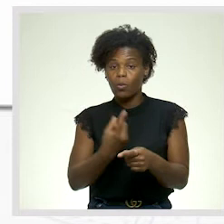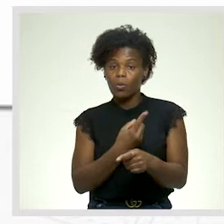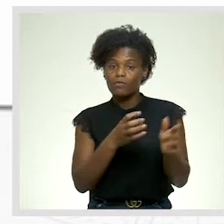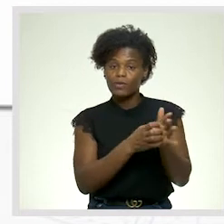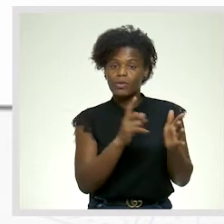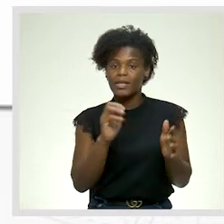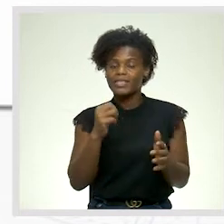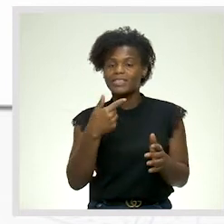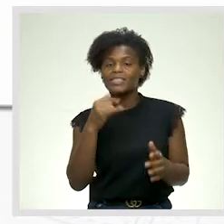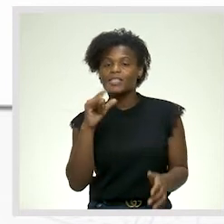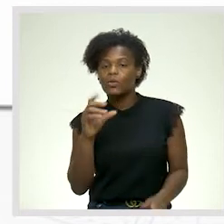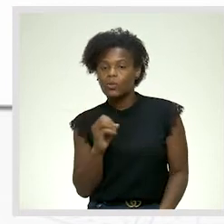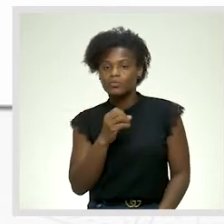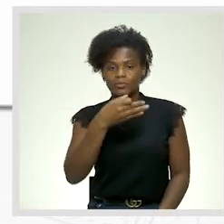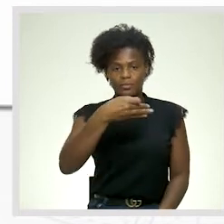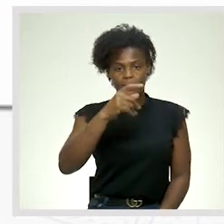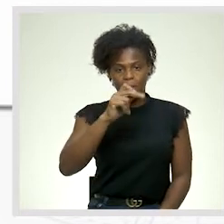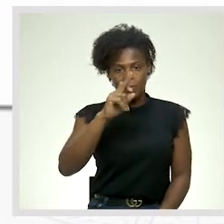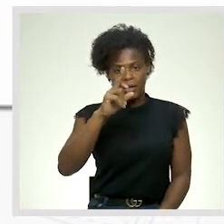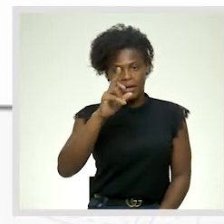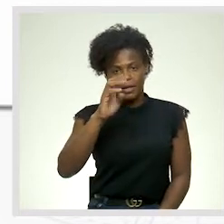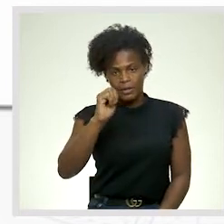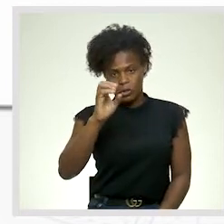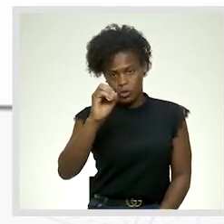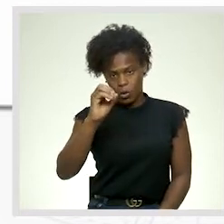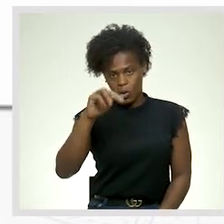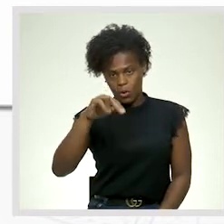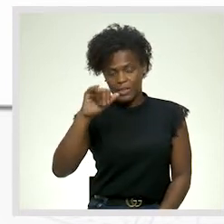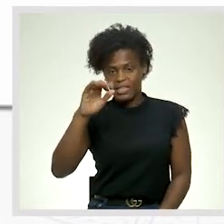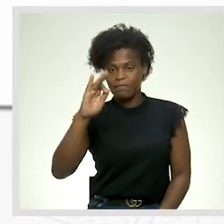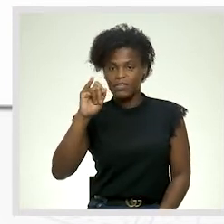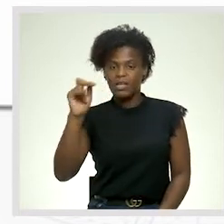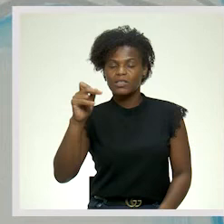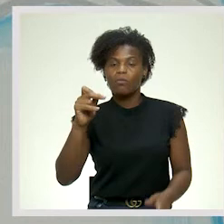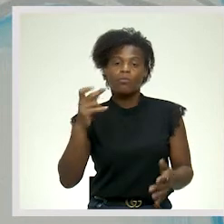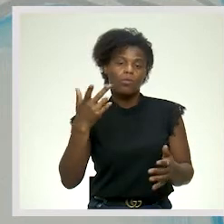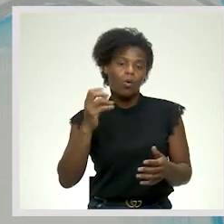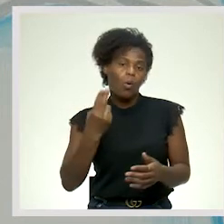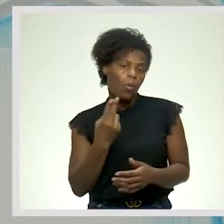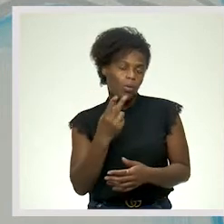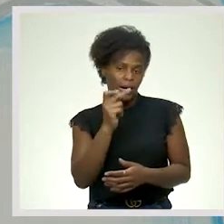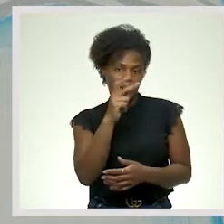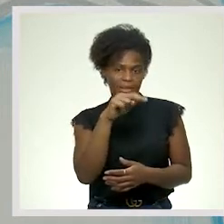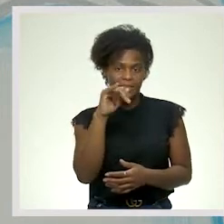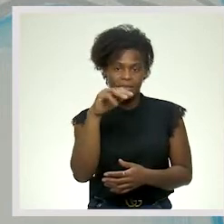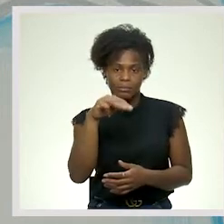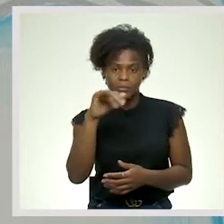uma outra figura de estilo, Personificação ou Animismo. Está aqui uma barra para mostrar que tanto faz uma coisa ou outra